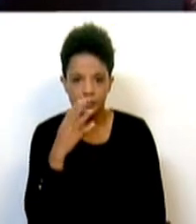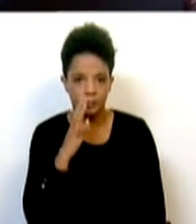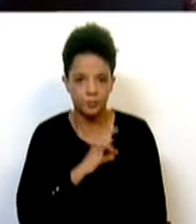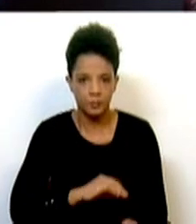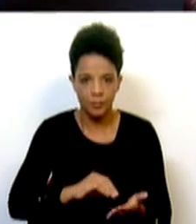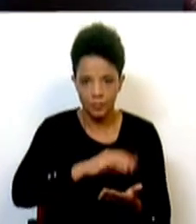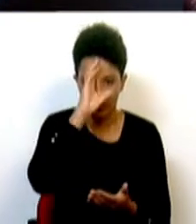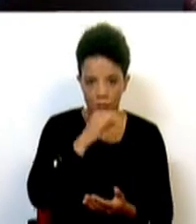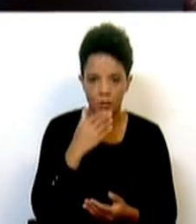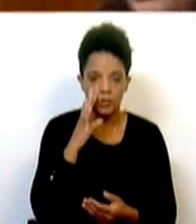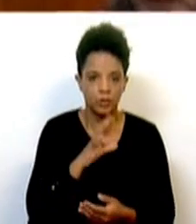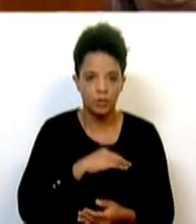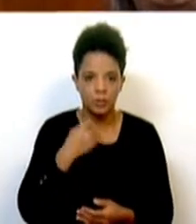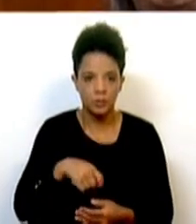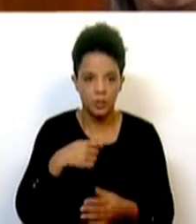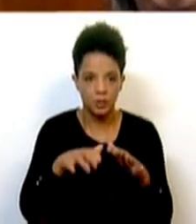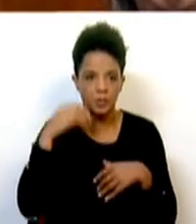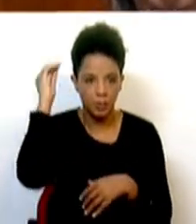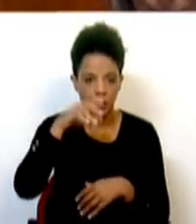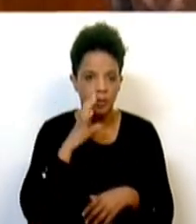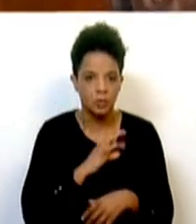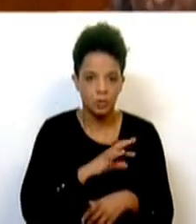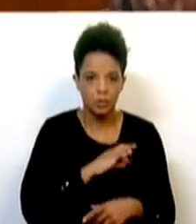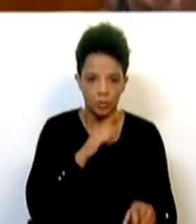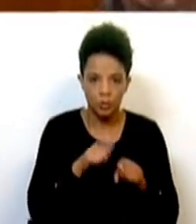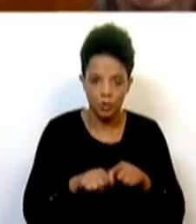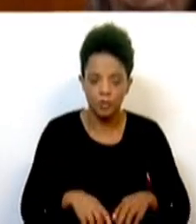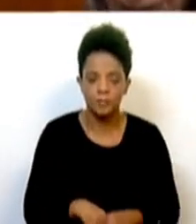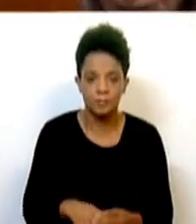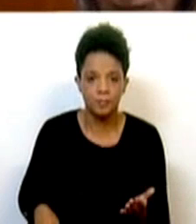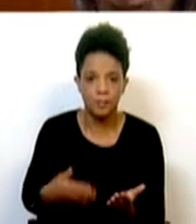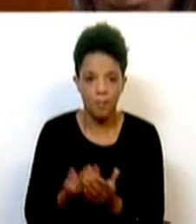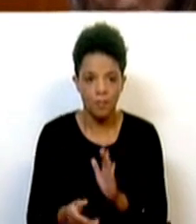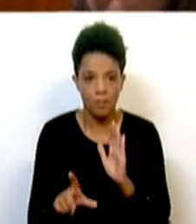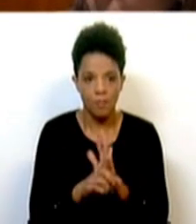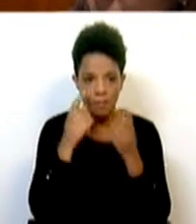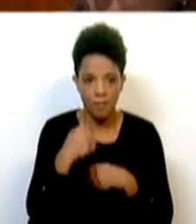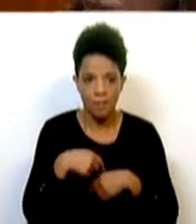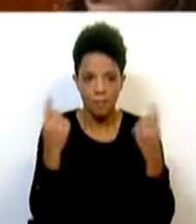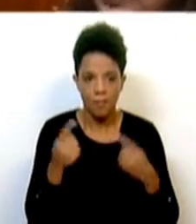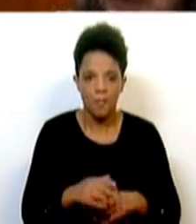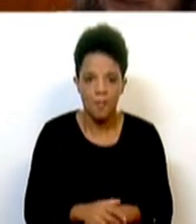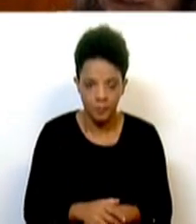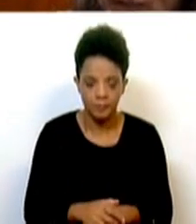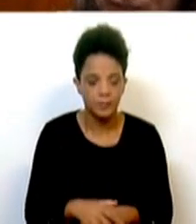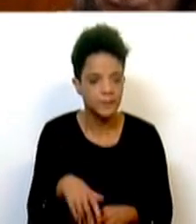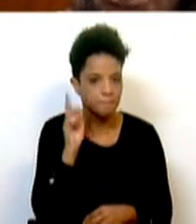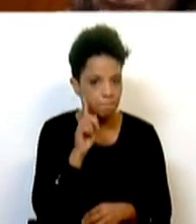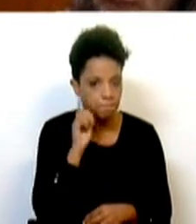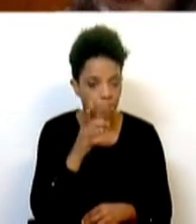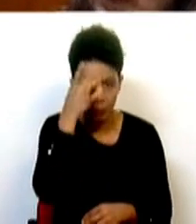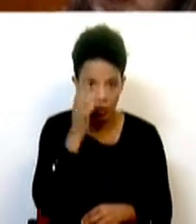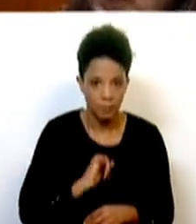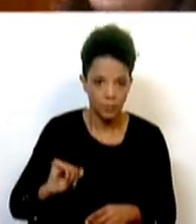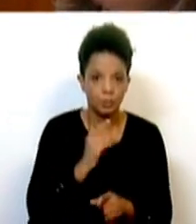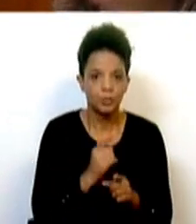Muito obrigado, Sra. Presidenta da Assembleia da República, Sras. e Srs. Deputados. A proposta de lei que apresentamos é muito importante no nosso ponto de